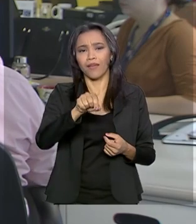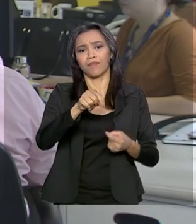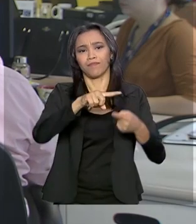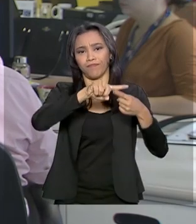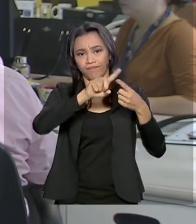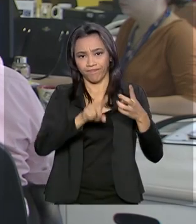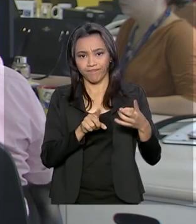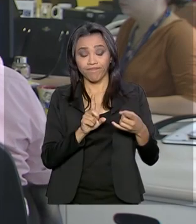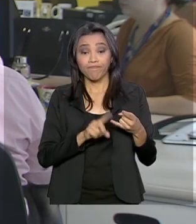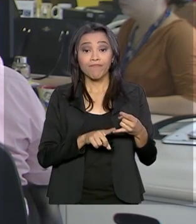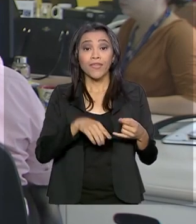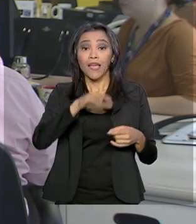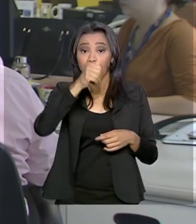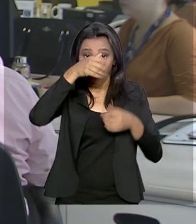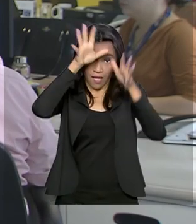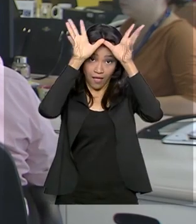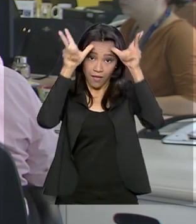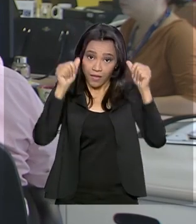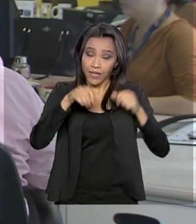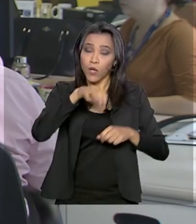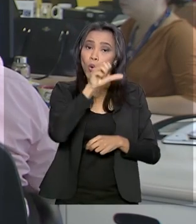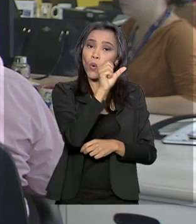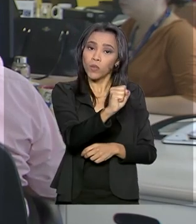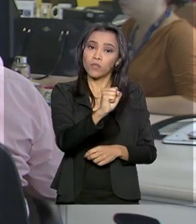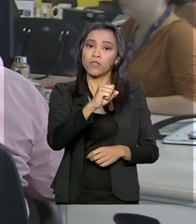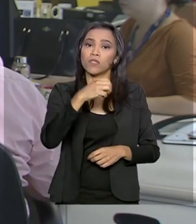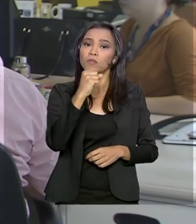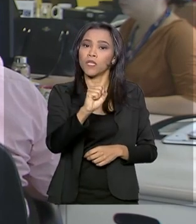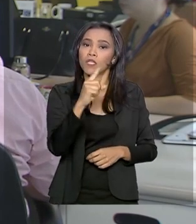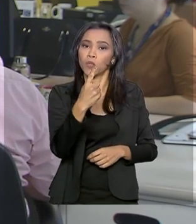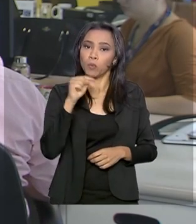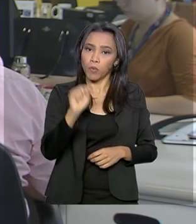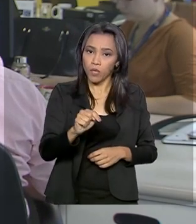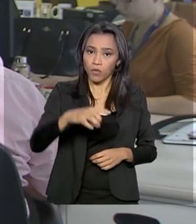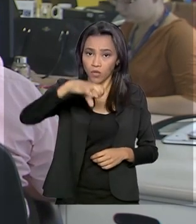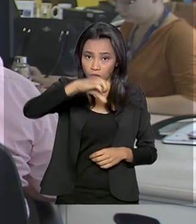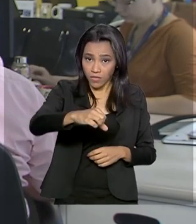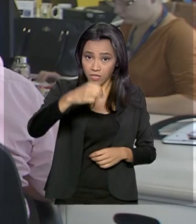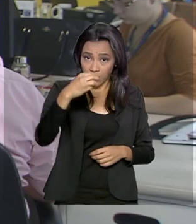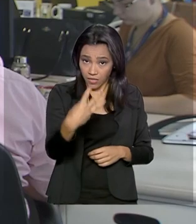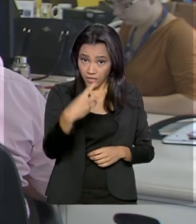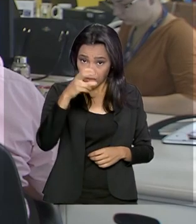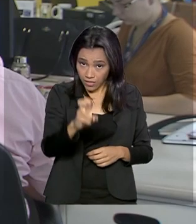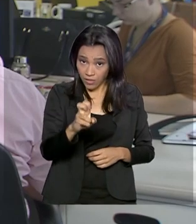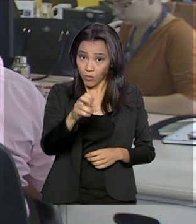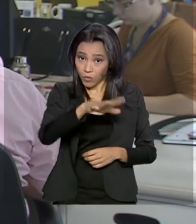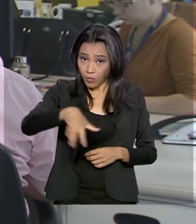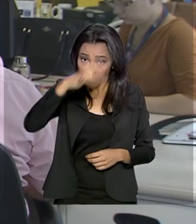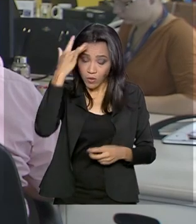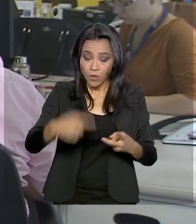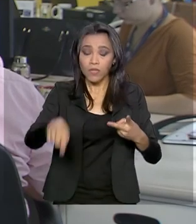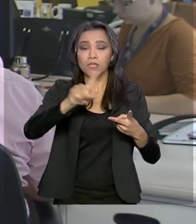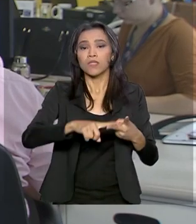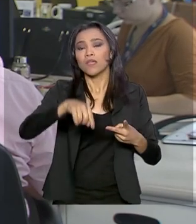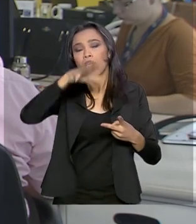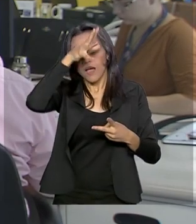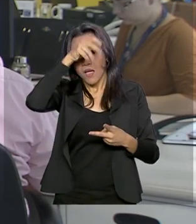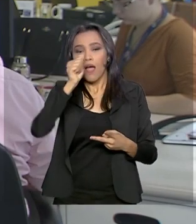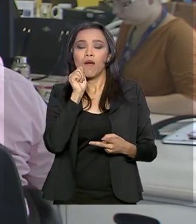ordem decrescente. Acre, com 881.935 habitantes. Amapá, com